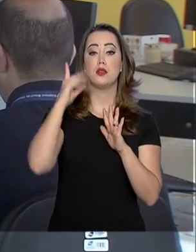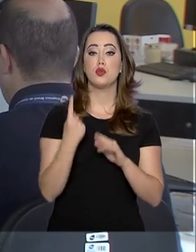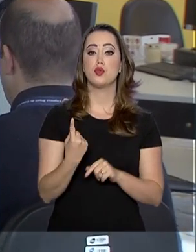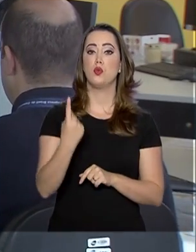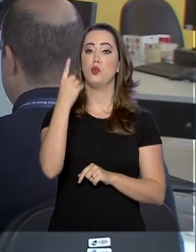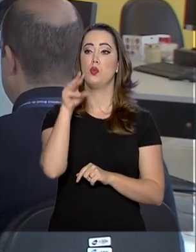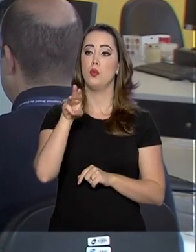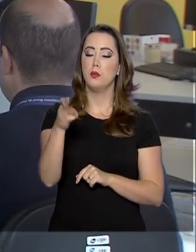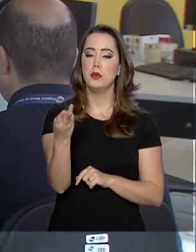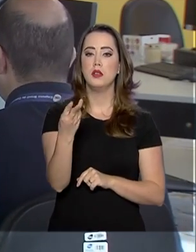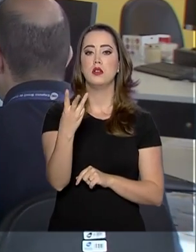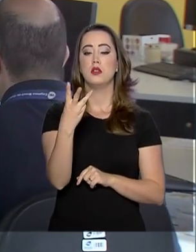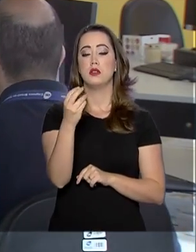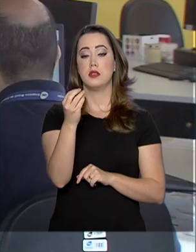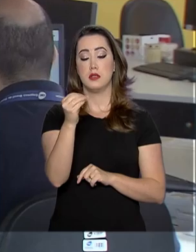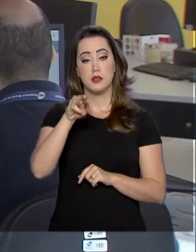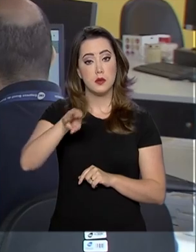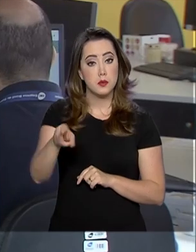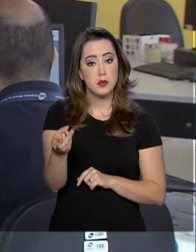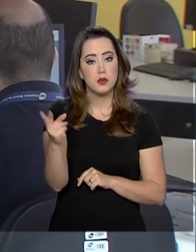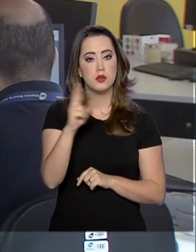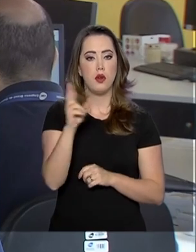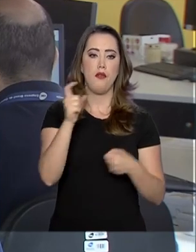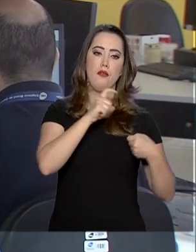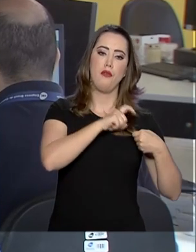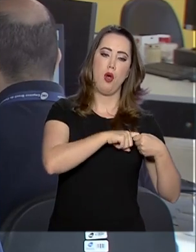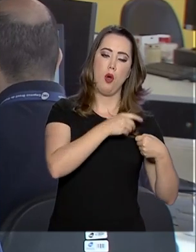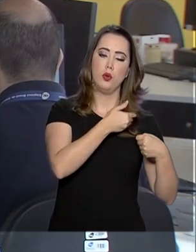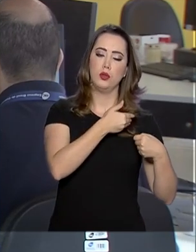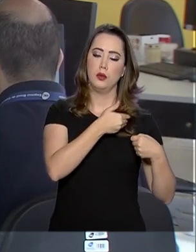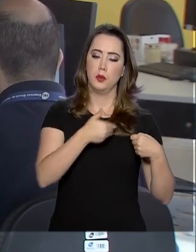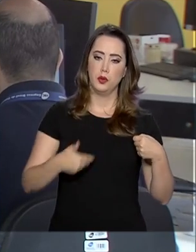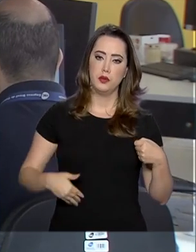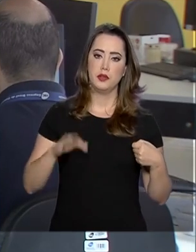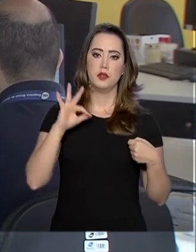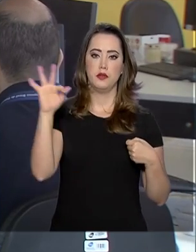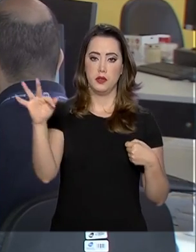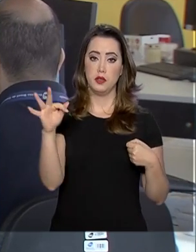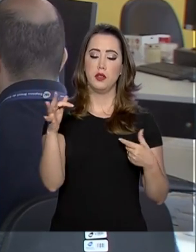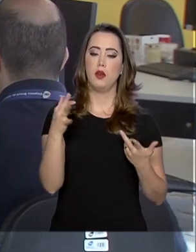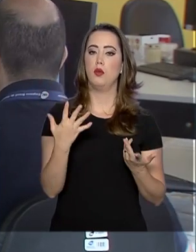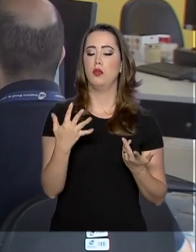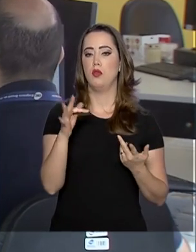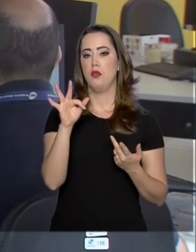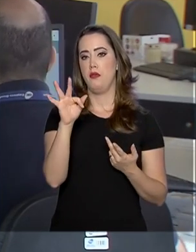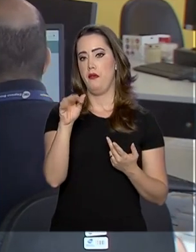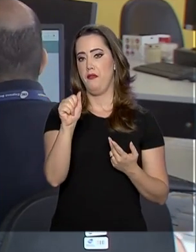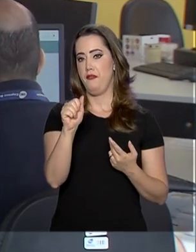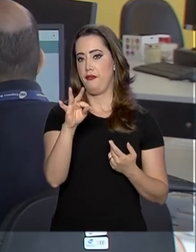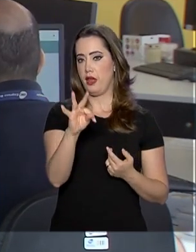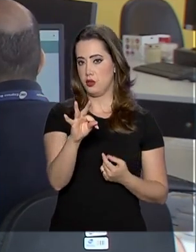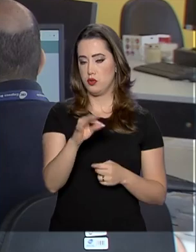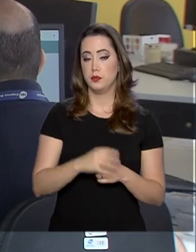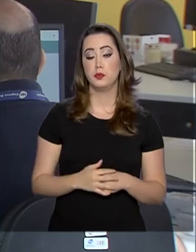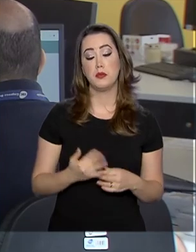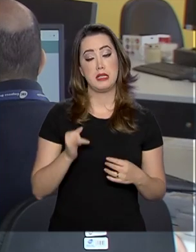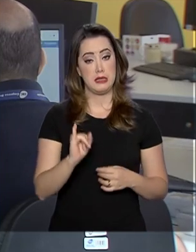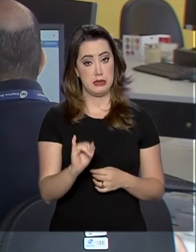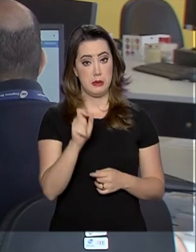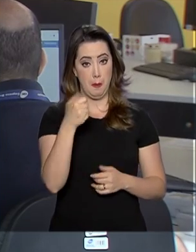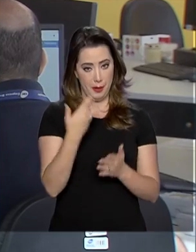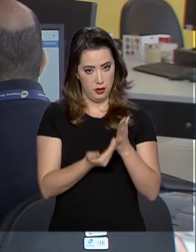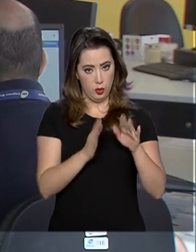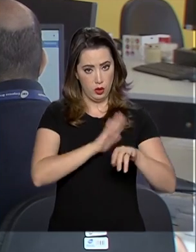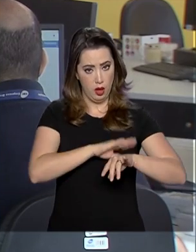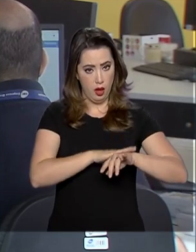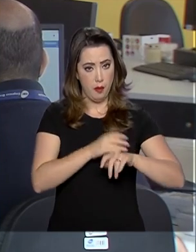,3 bilhão vão voltar ao Fundo de Amparo ao Trabalhador. Quem perdeu o prazo para sacar o benefício pode